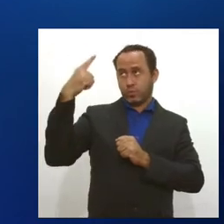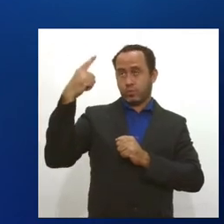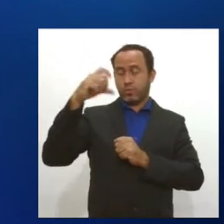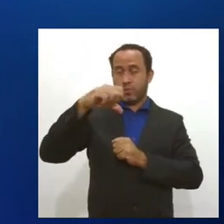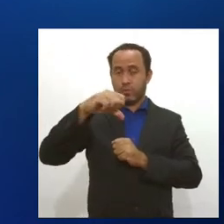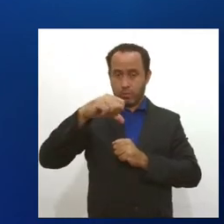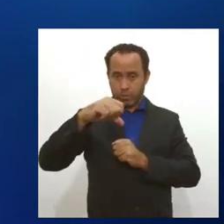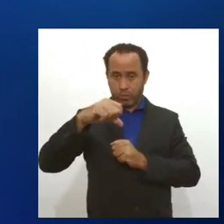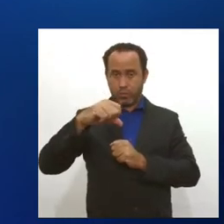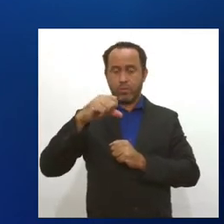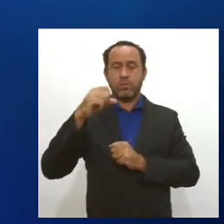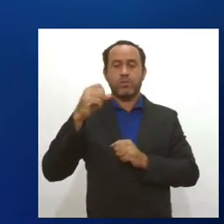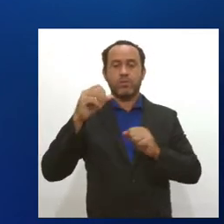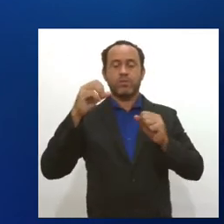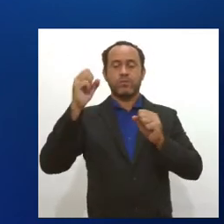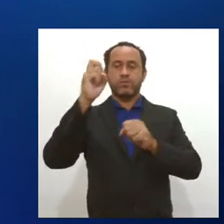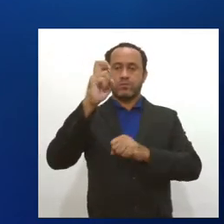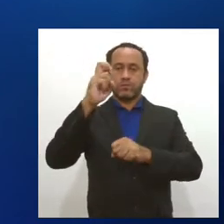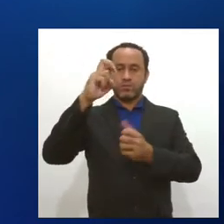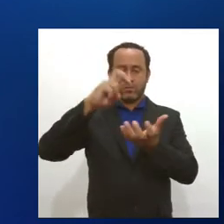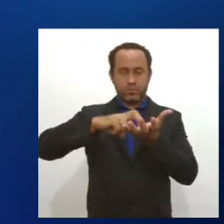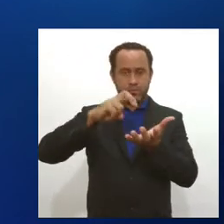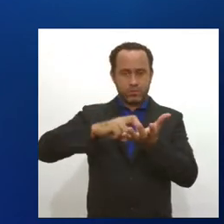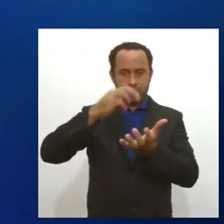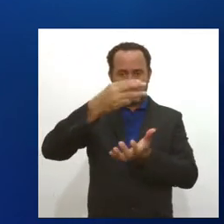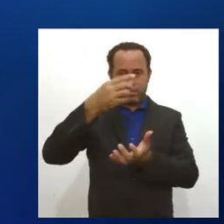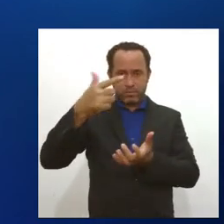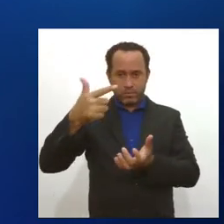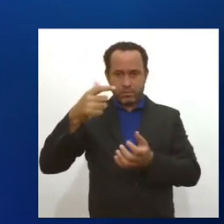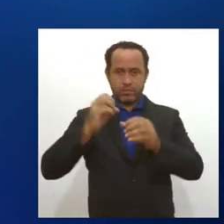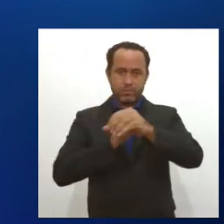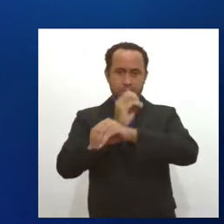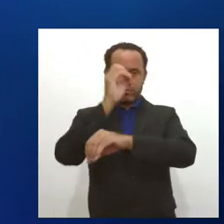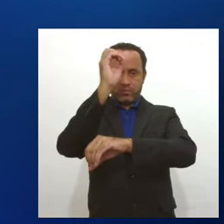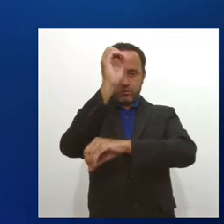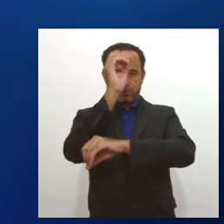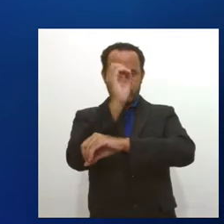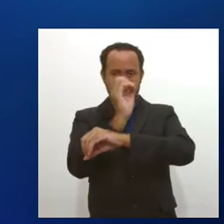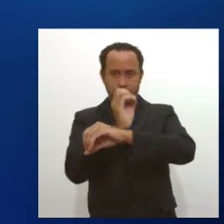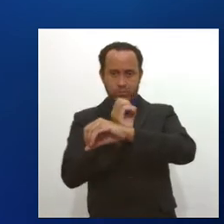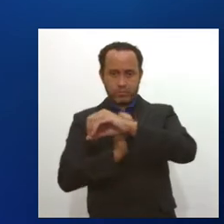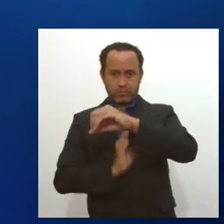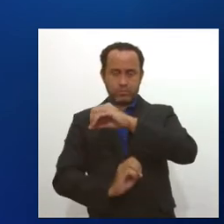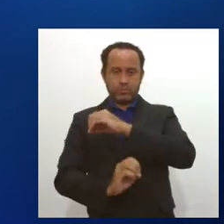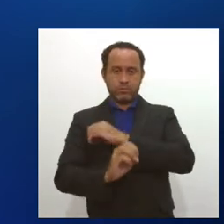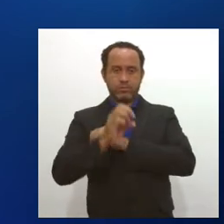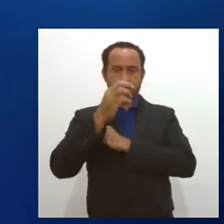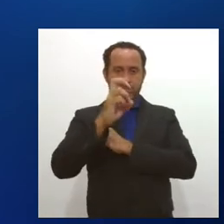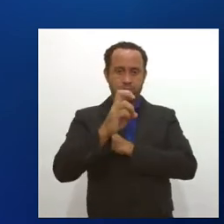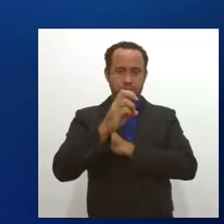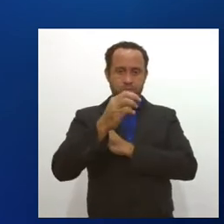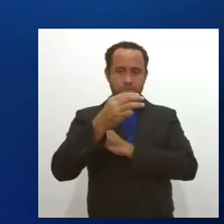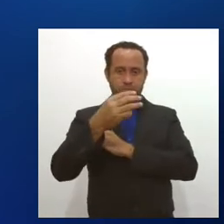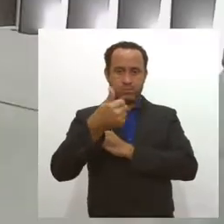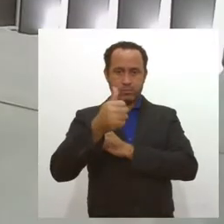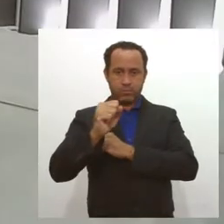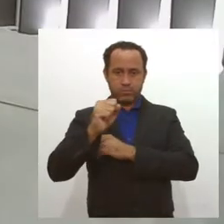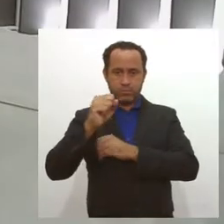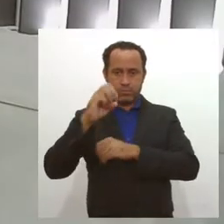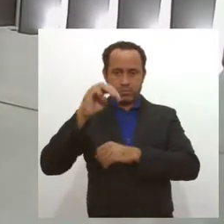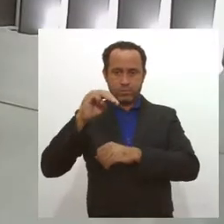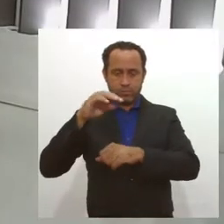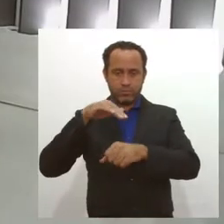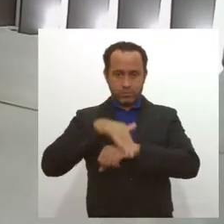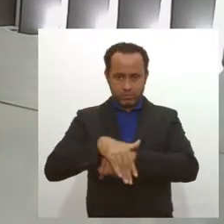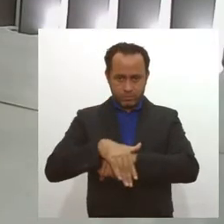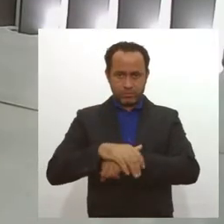9. Sol nasceu hoje às 5 horas e 33 minutos e deve-se pôr às 5 horas e 18 minutos. Depois do